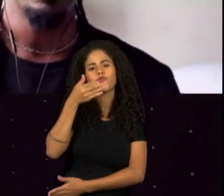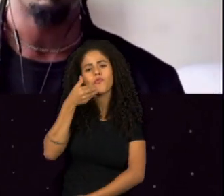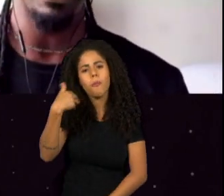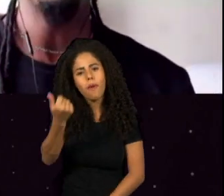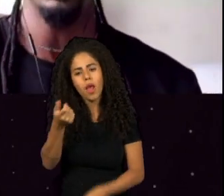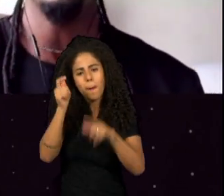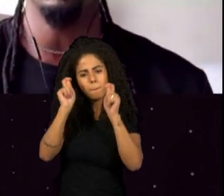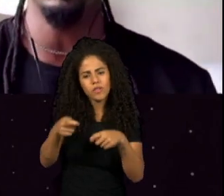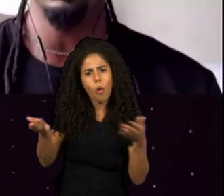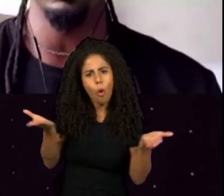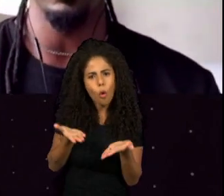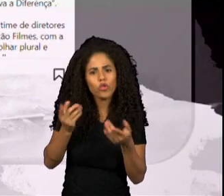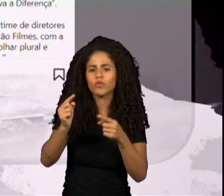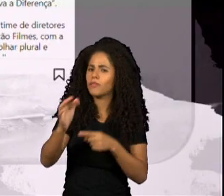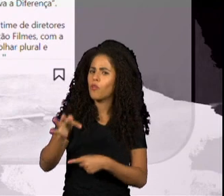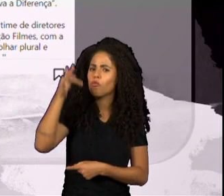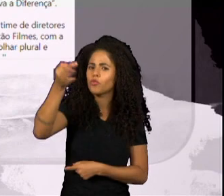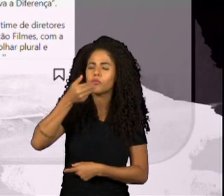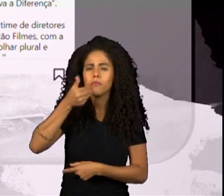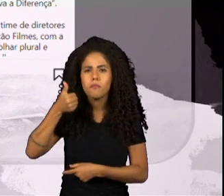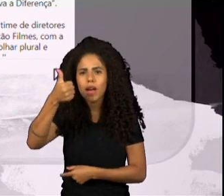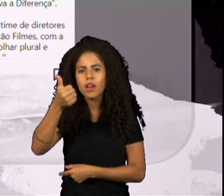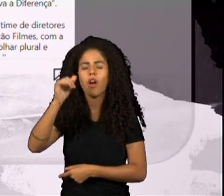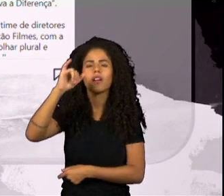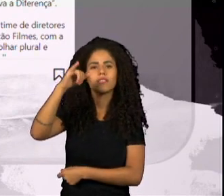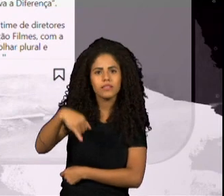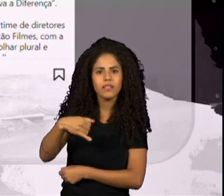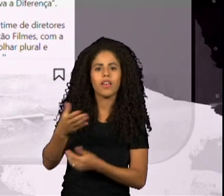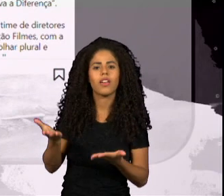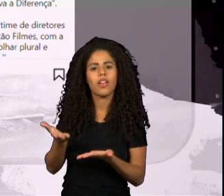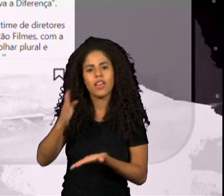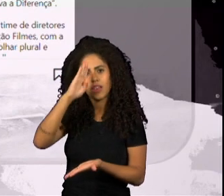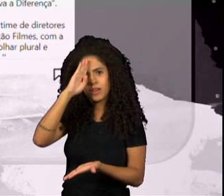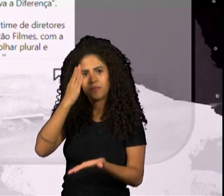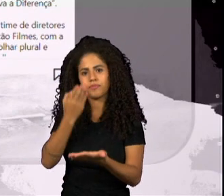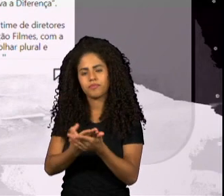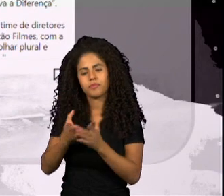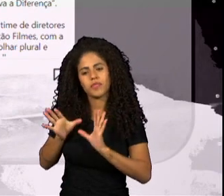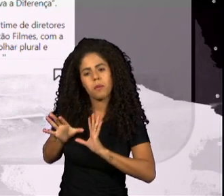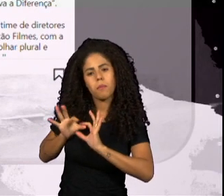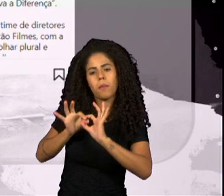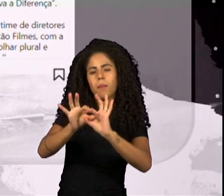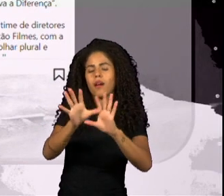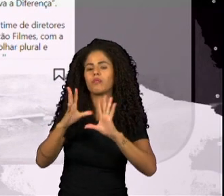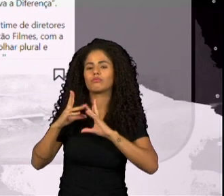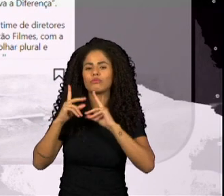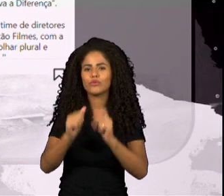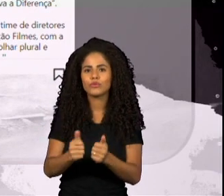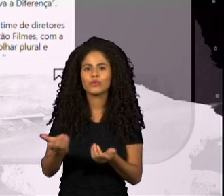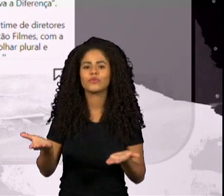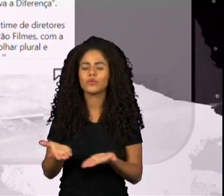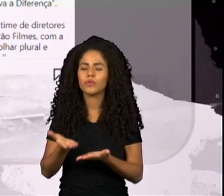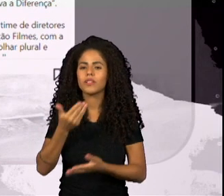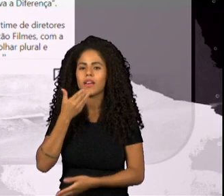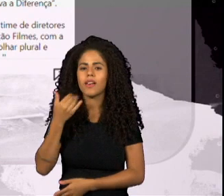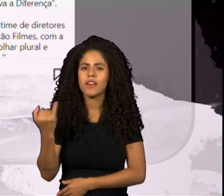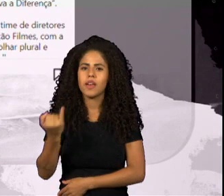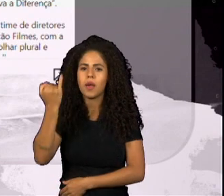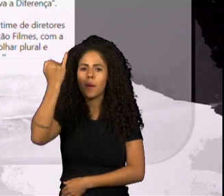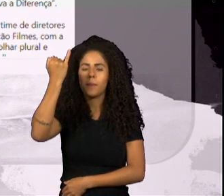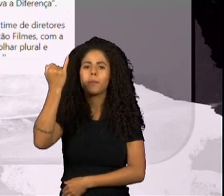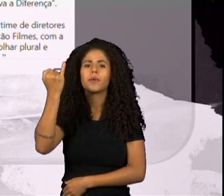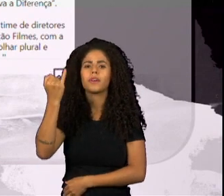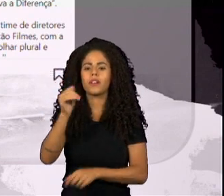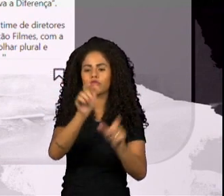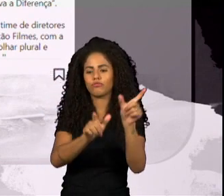para refletir no futuro. Essa grande rede onde a MUC se conecta com vários outros negócios e realmente tem umas pessoas